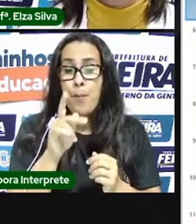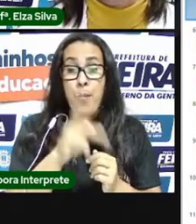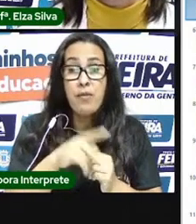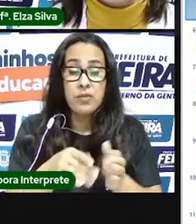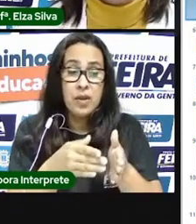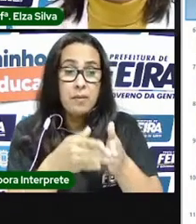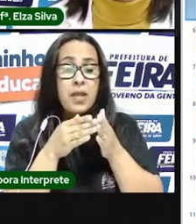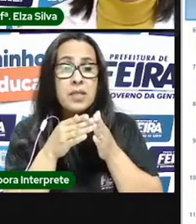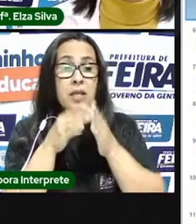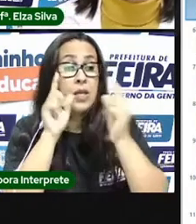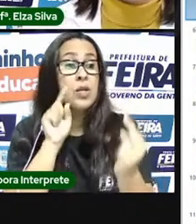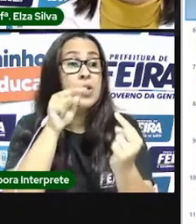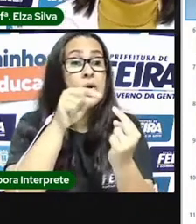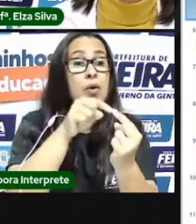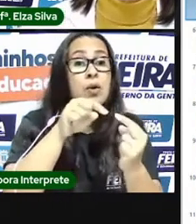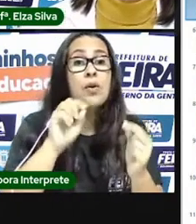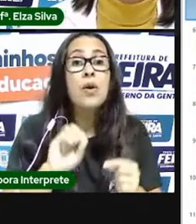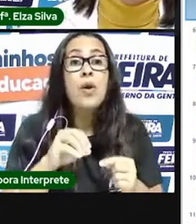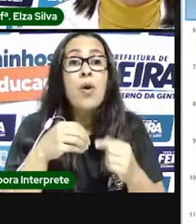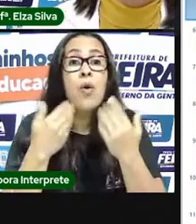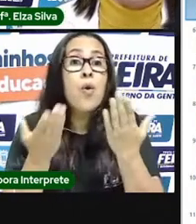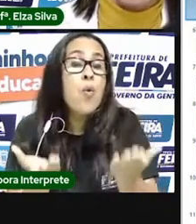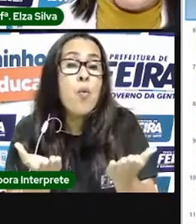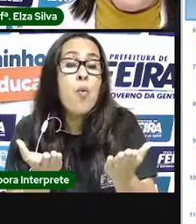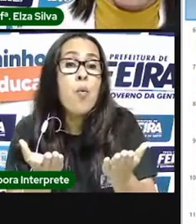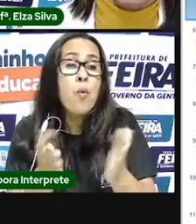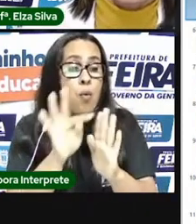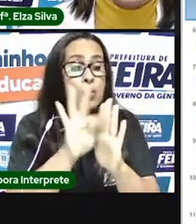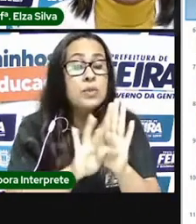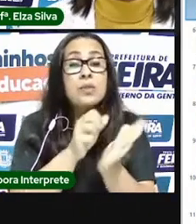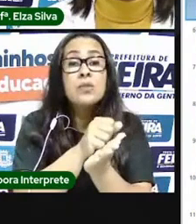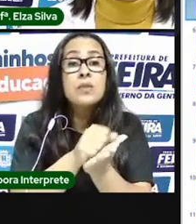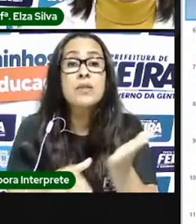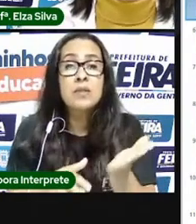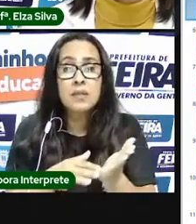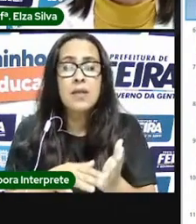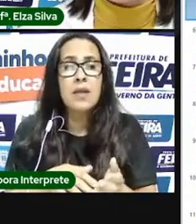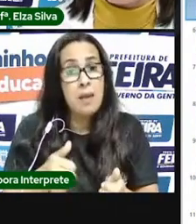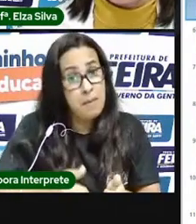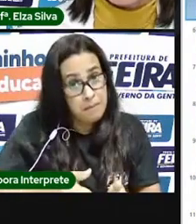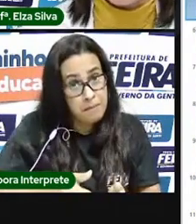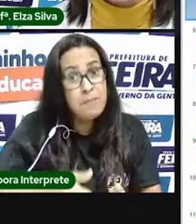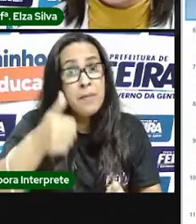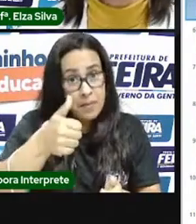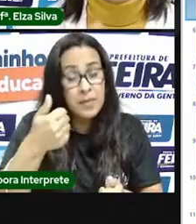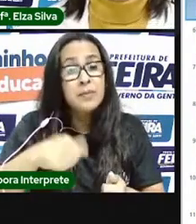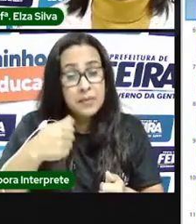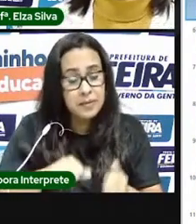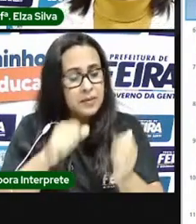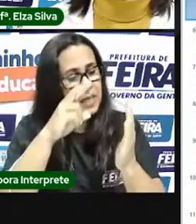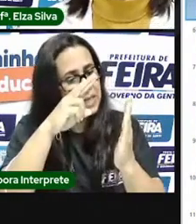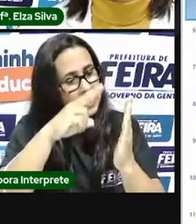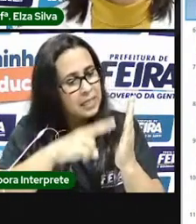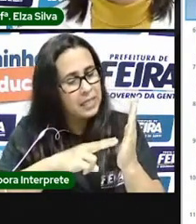Então é necessário que você leia esses enunciados, leia os textos mais de uma